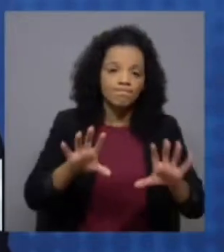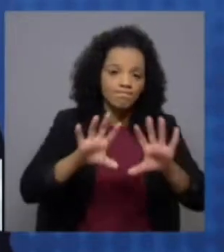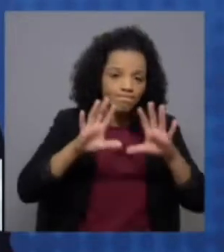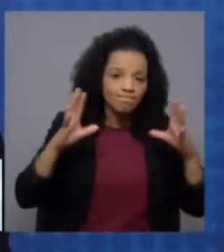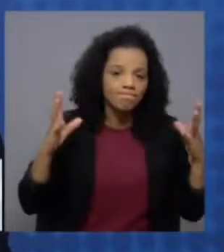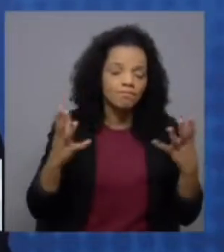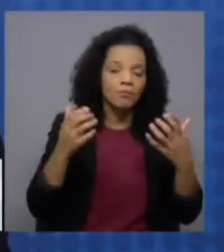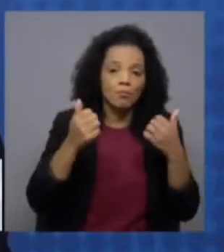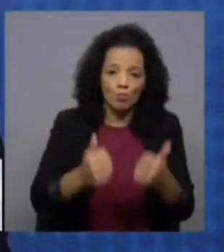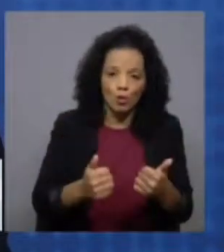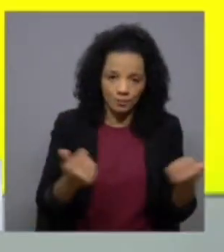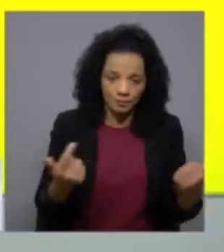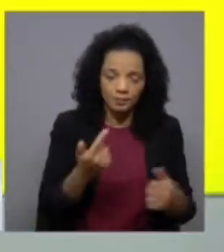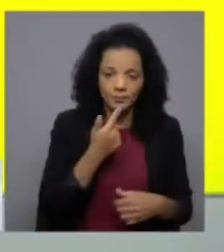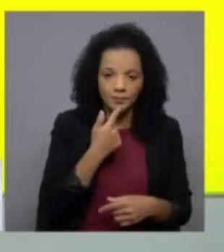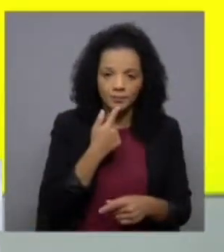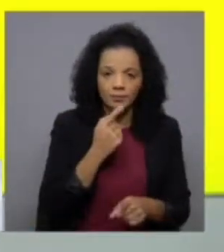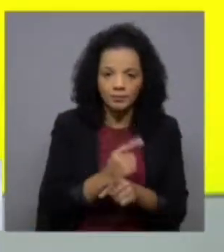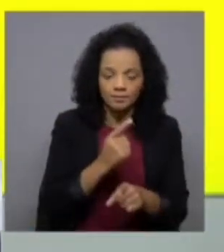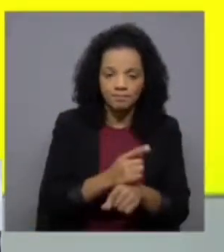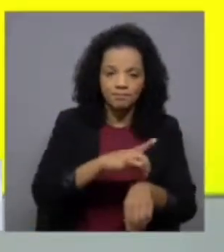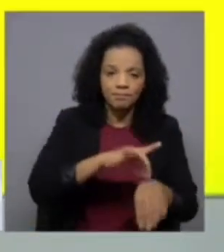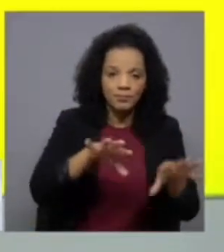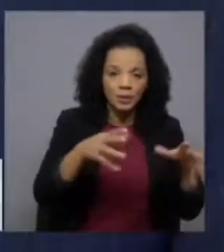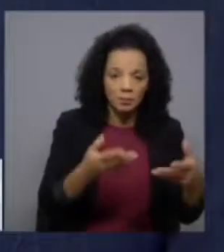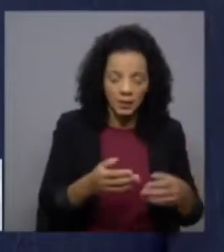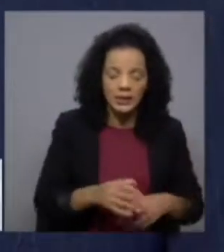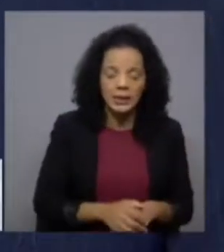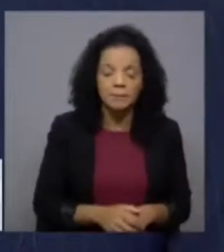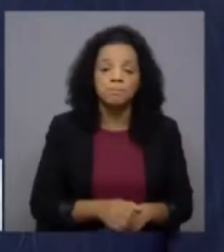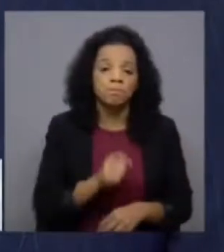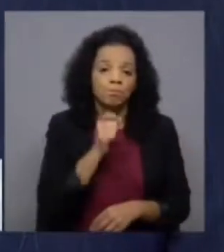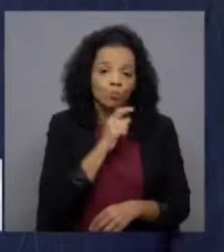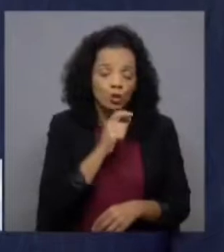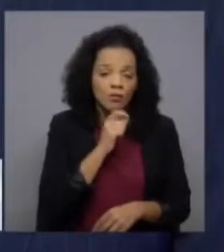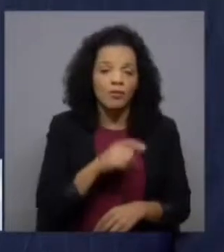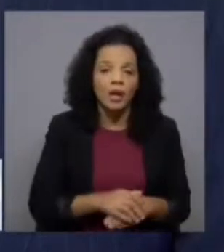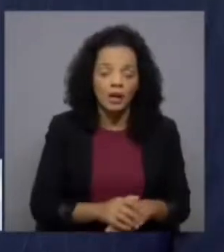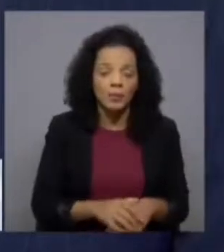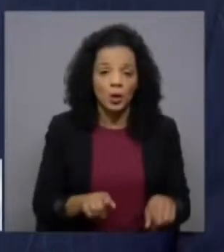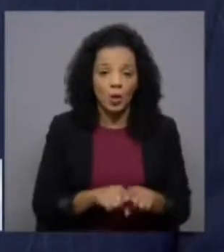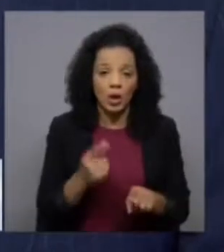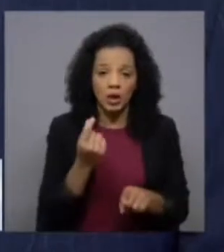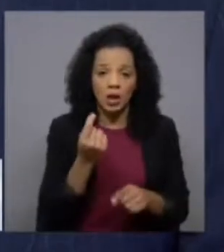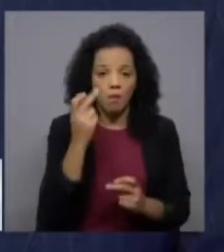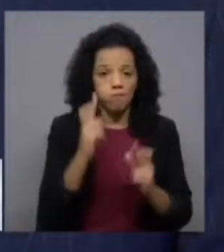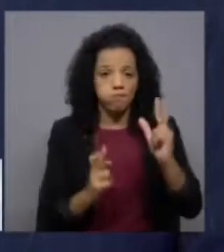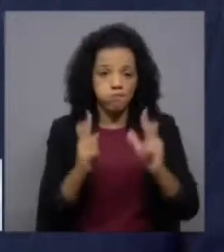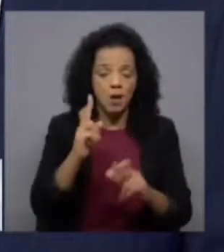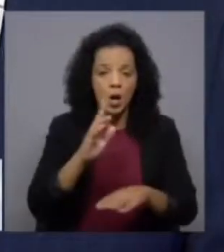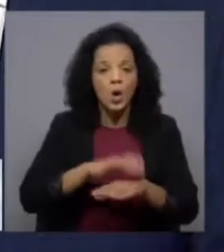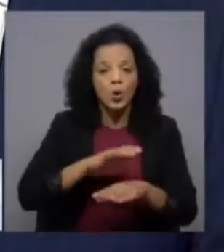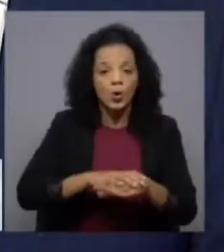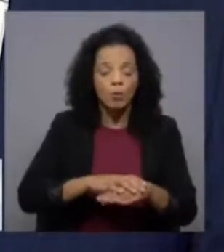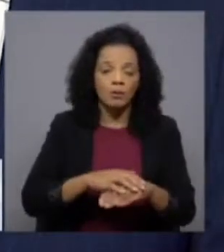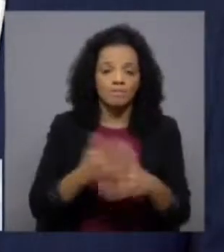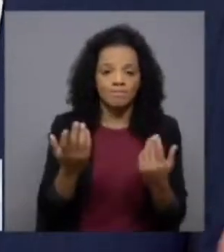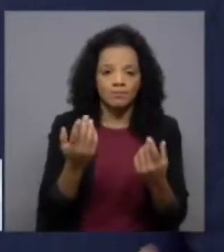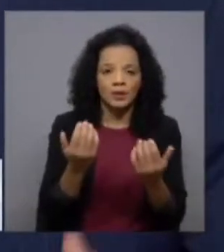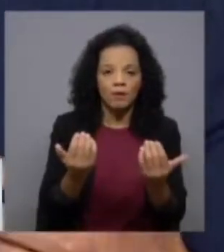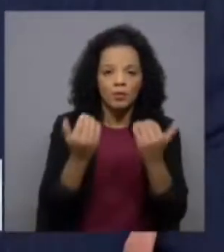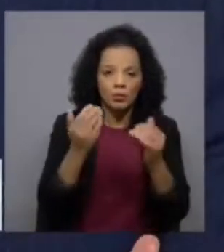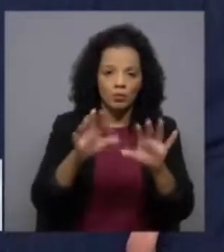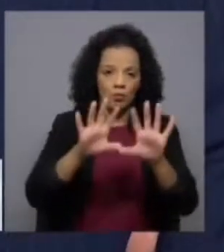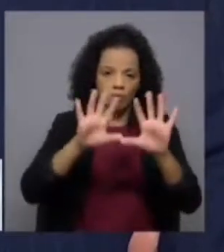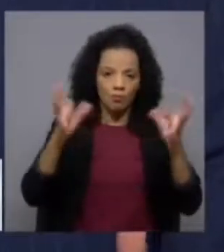bom, ou seja, continuamos, no entanto, em pandemia e podemos ter uma inflação galopante atendendo aos sinais que temos mundialmente. Quer dizer